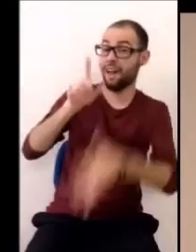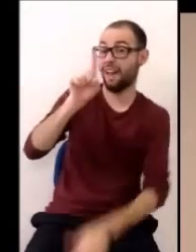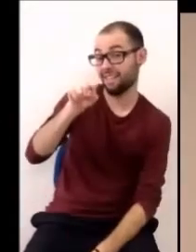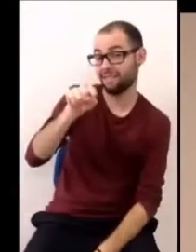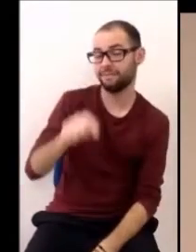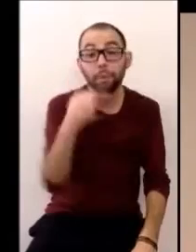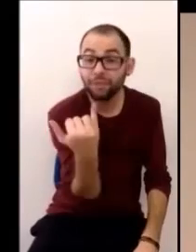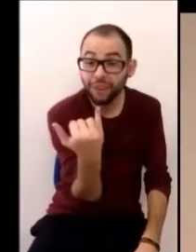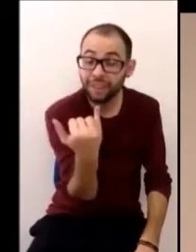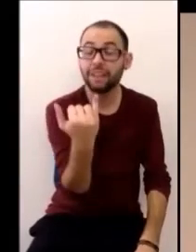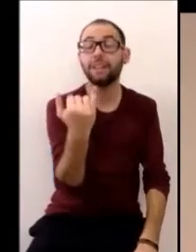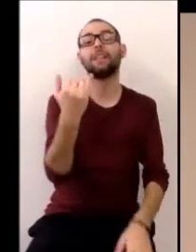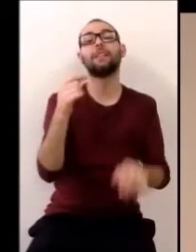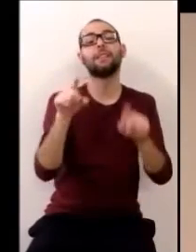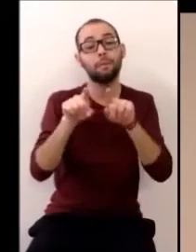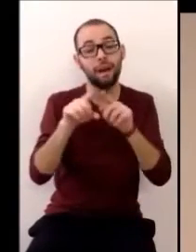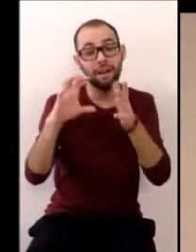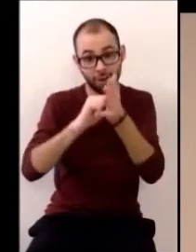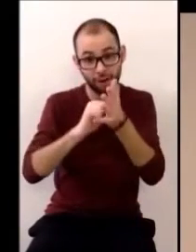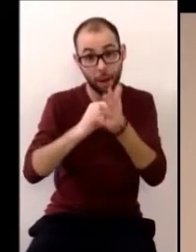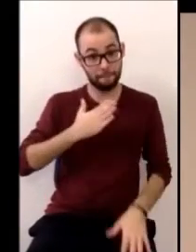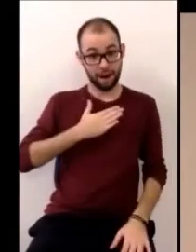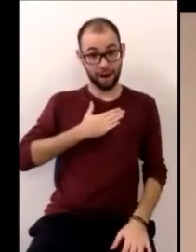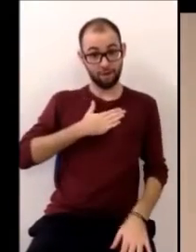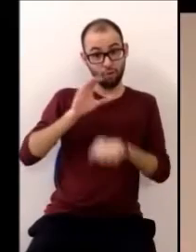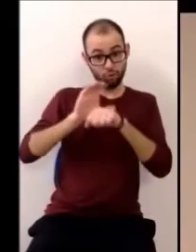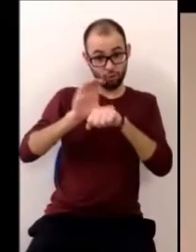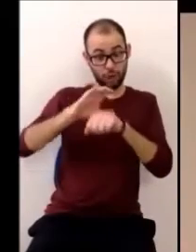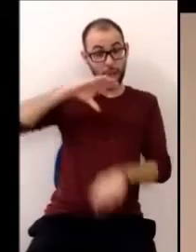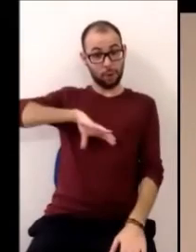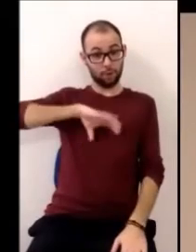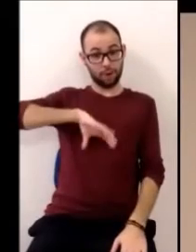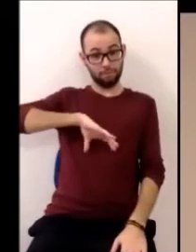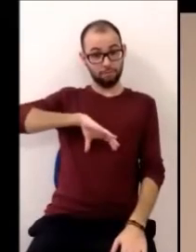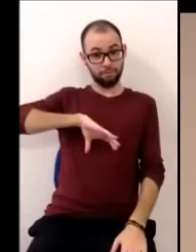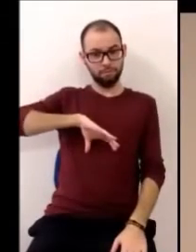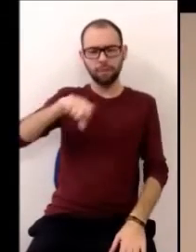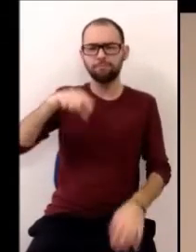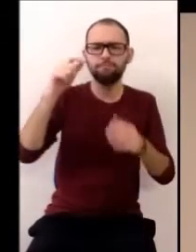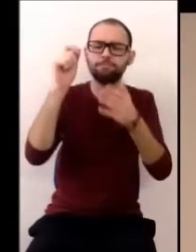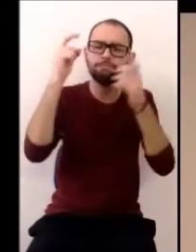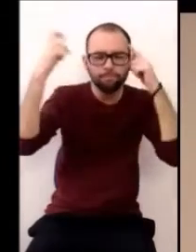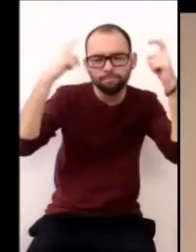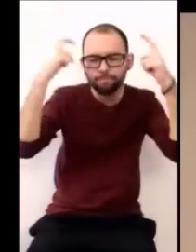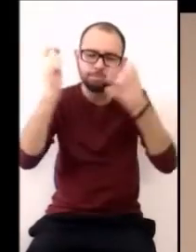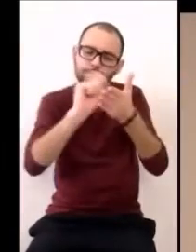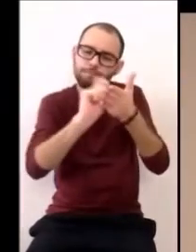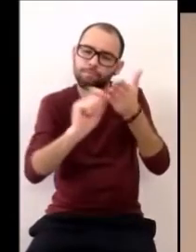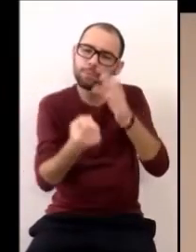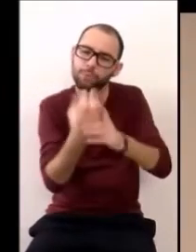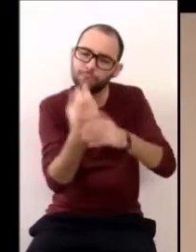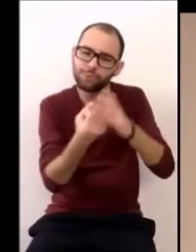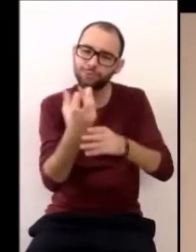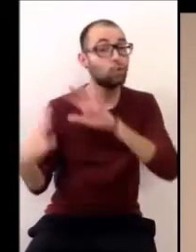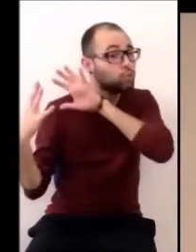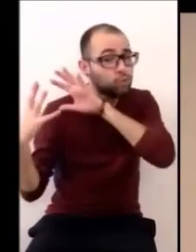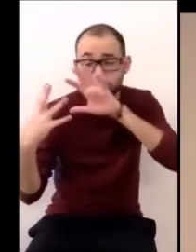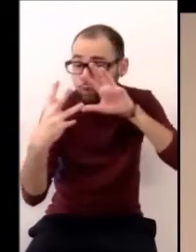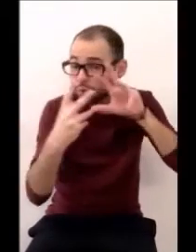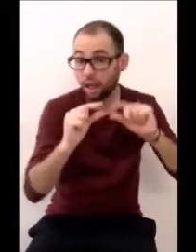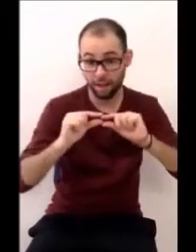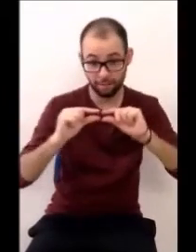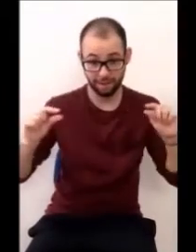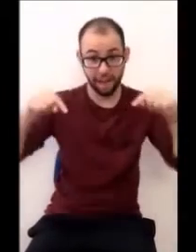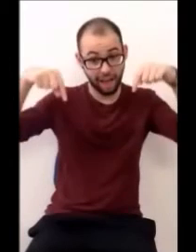E aproveitem e também se inscrevam lá no meu curso Português para Produtores de Conteúdo. O link também está aqui embaixo na descrição. Um grande abraço e até a próxima.